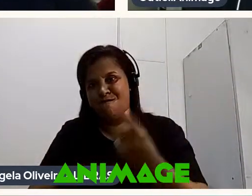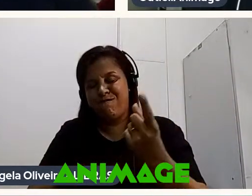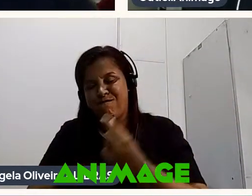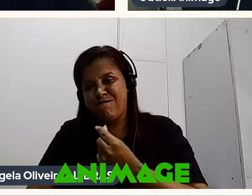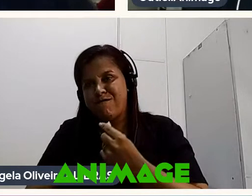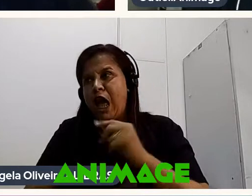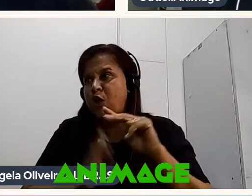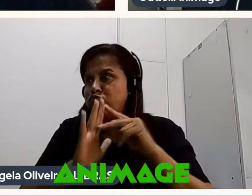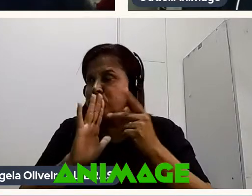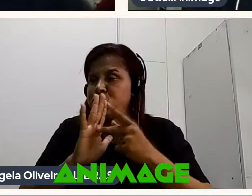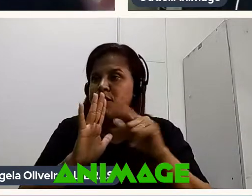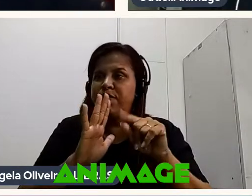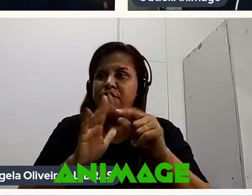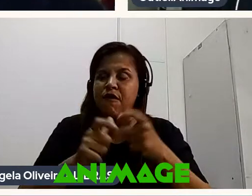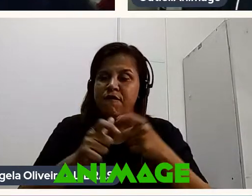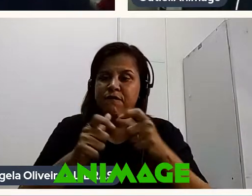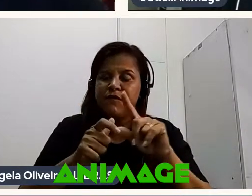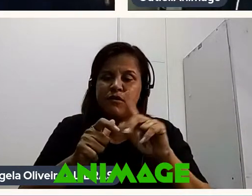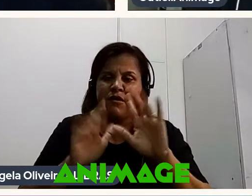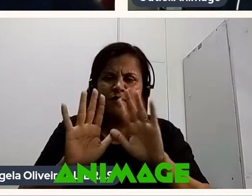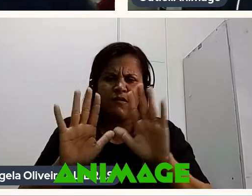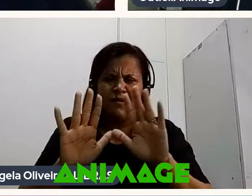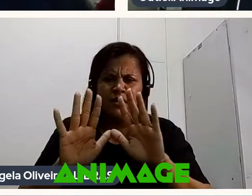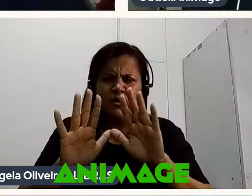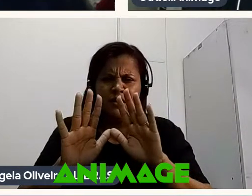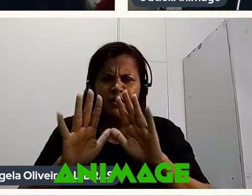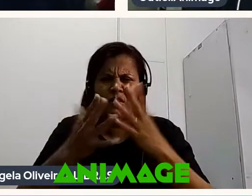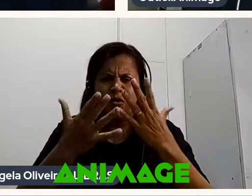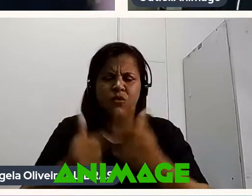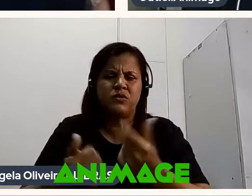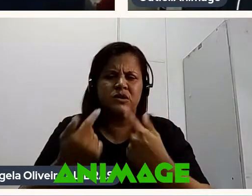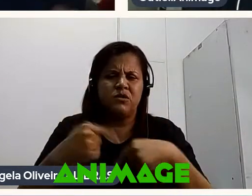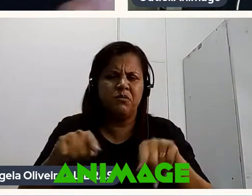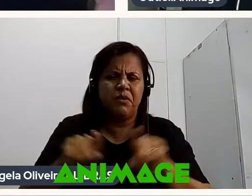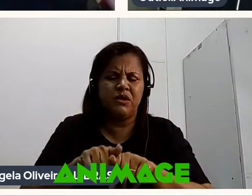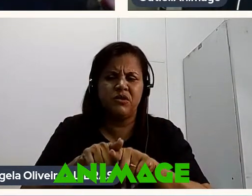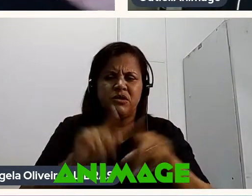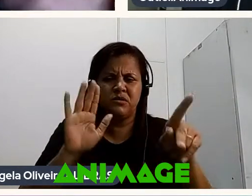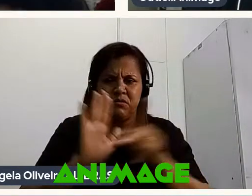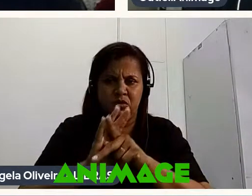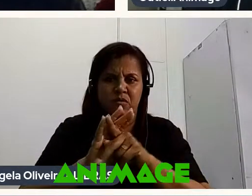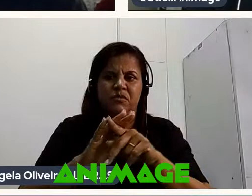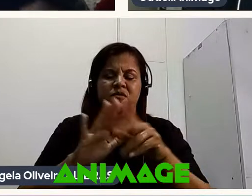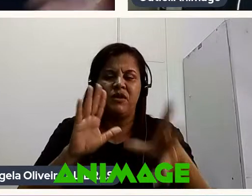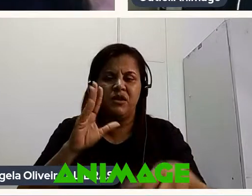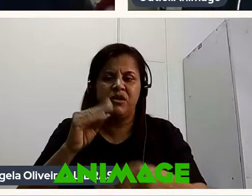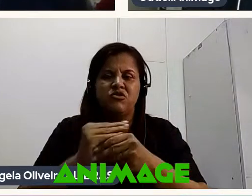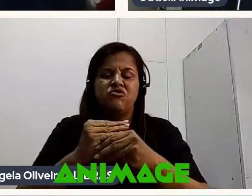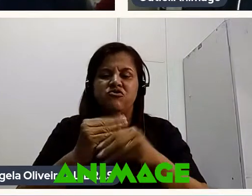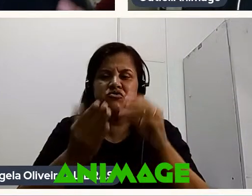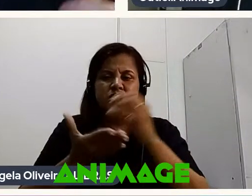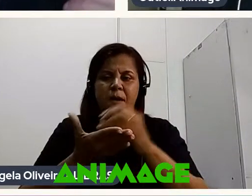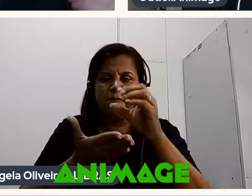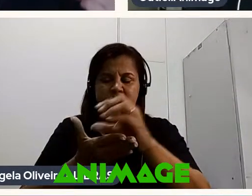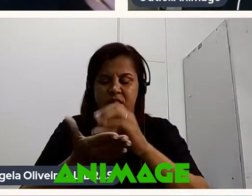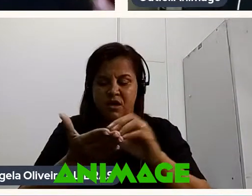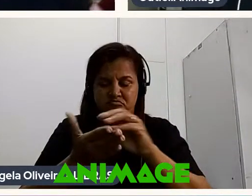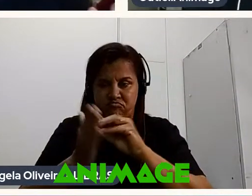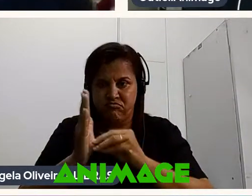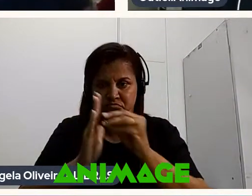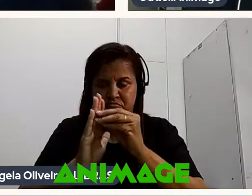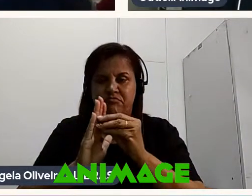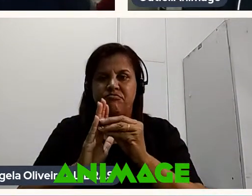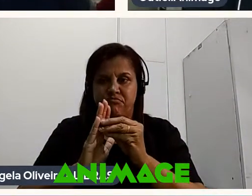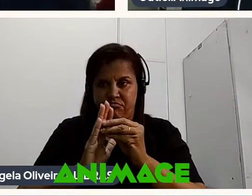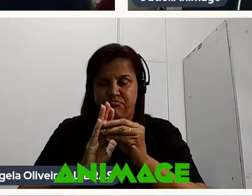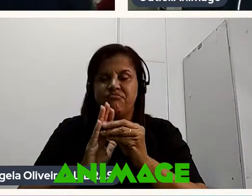E levantar Você não vai conseguir Um patrocínio específico Você vai ter que juntar pedaços E hoje Juntar os pedaços É